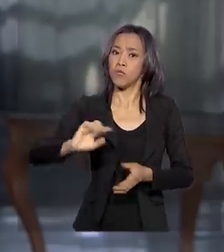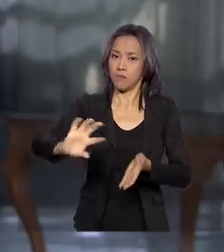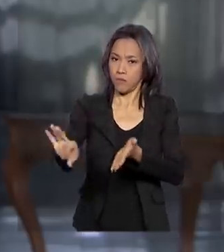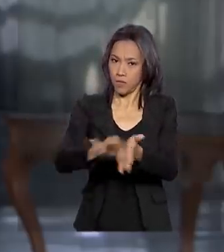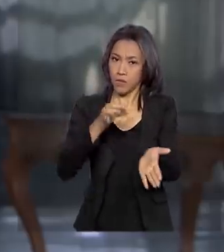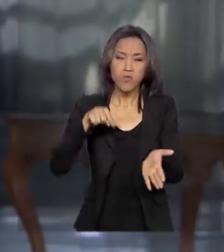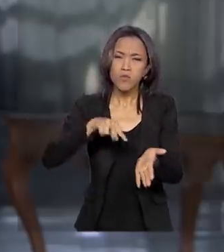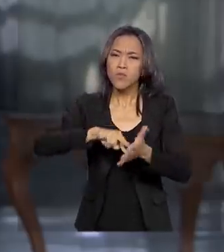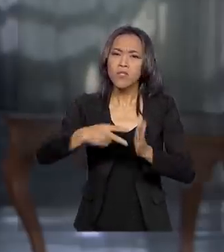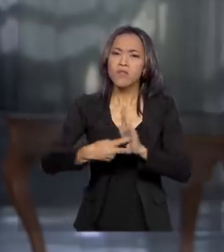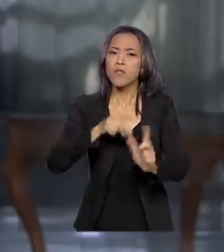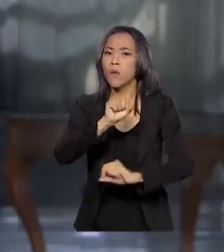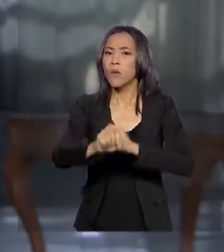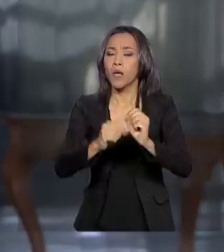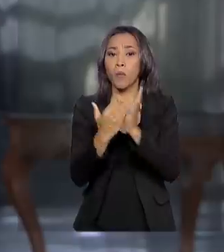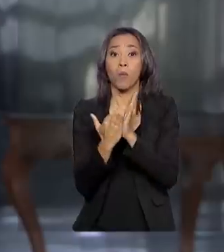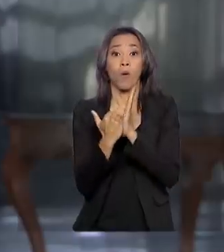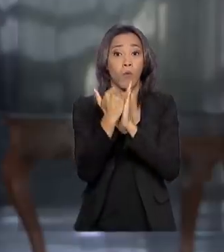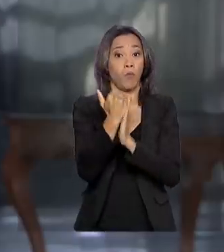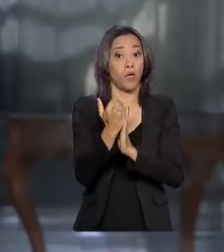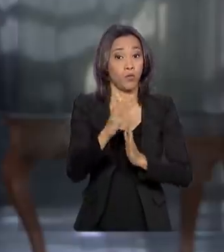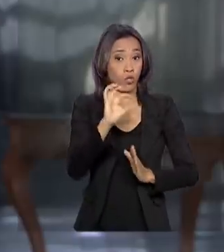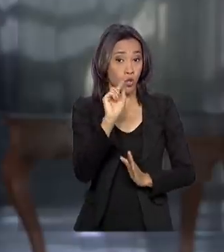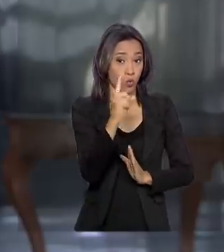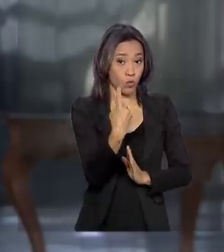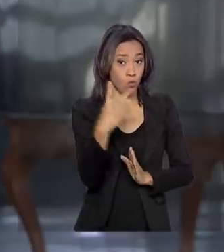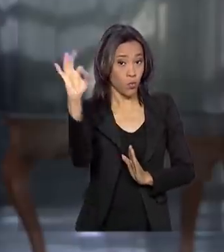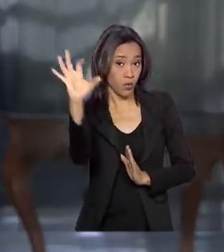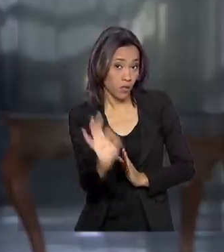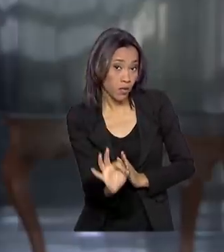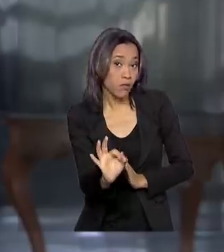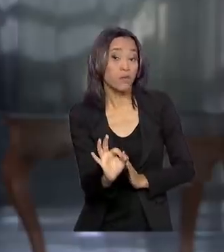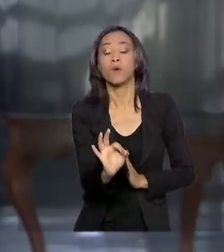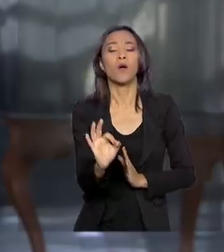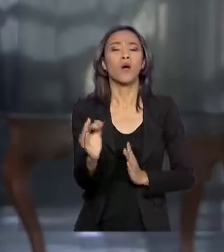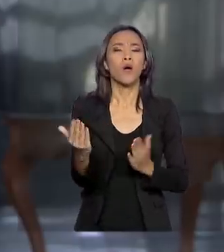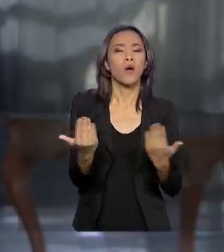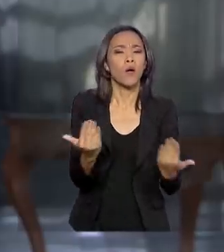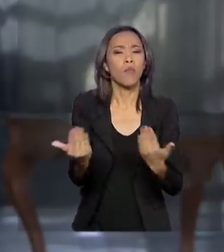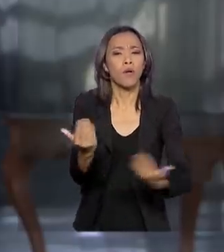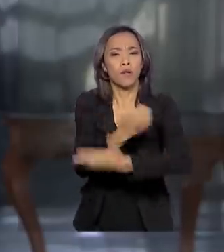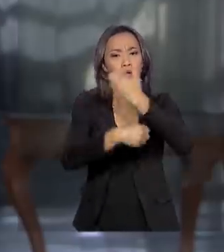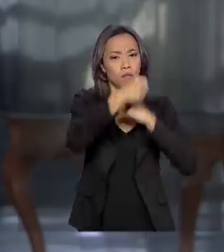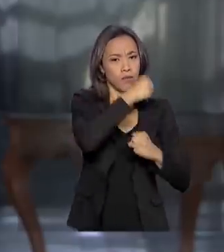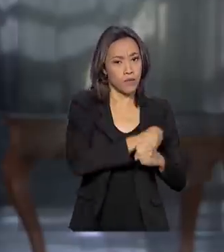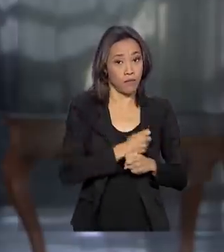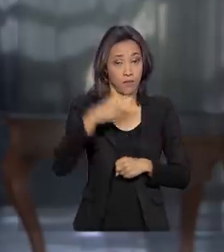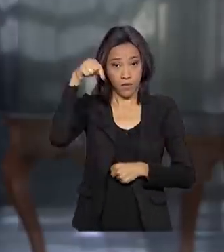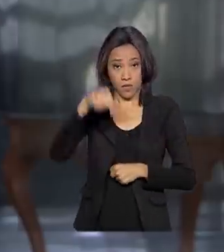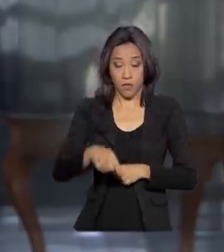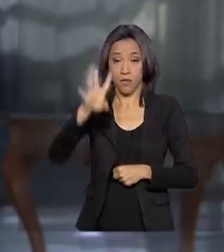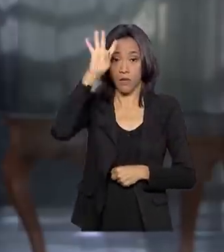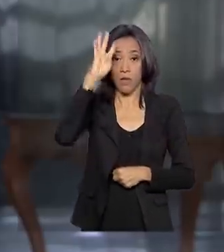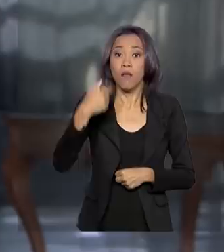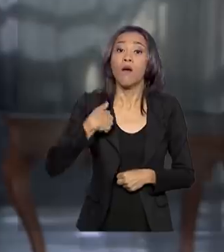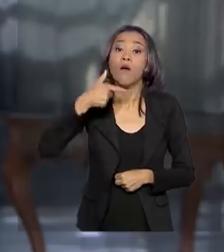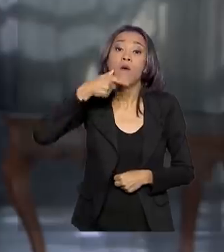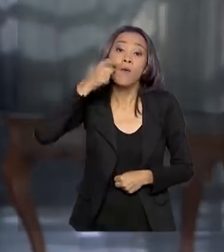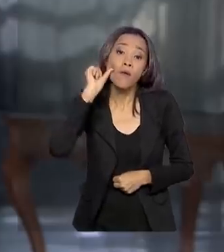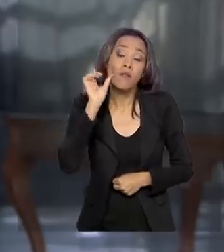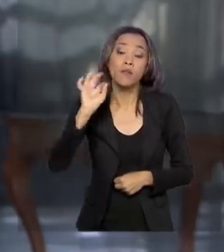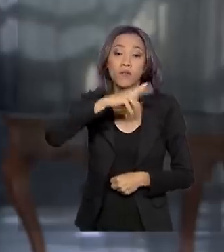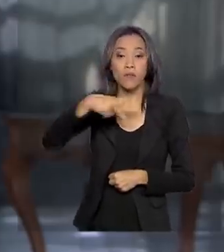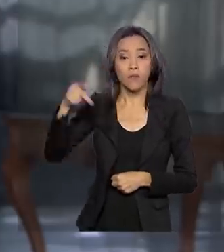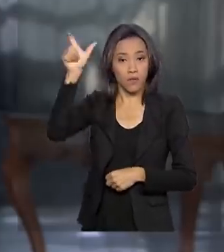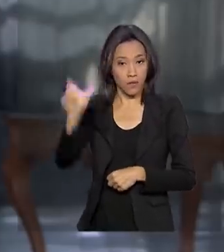Isso representa um aumento de quase 1% em relação ao ano anterior. E nesta quarta-feira, ontem, o presidente Jair